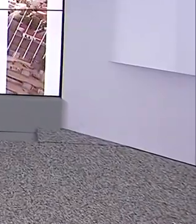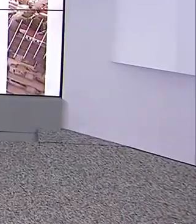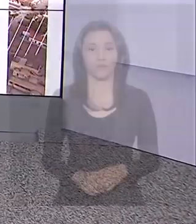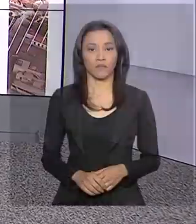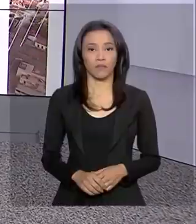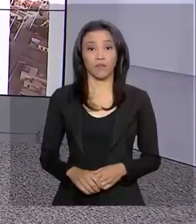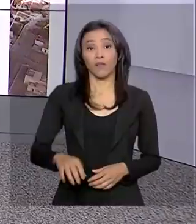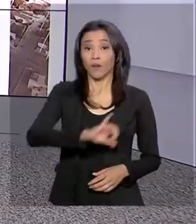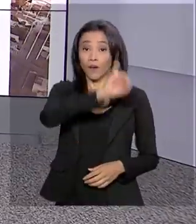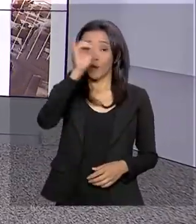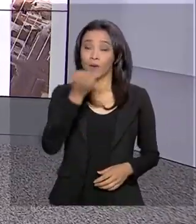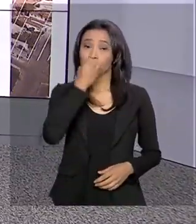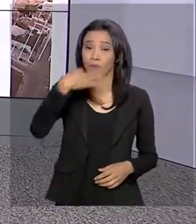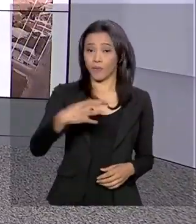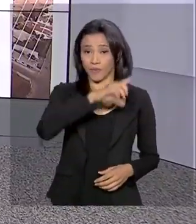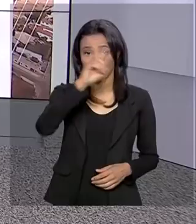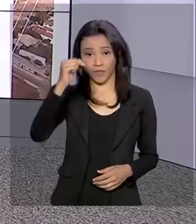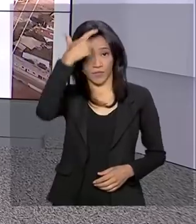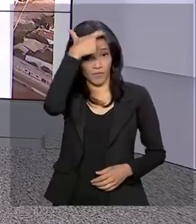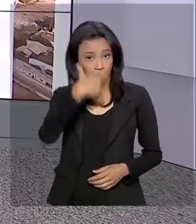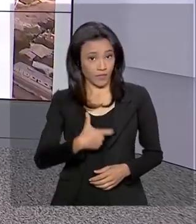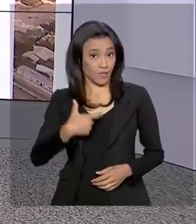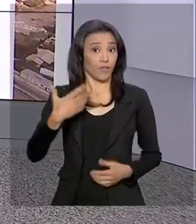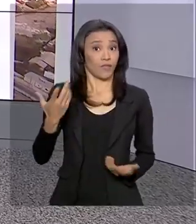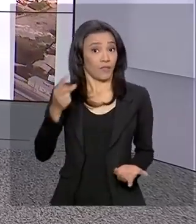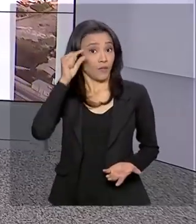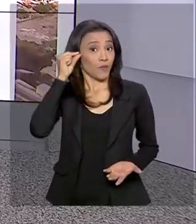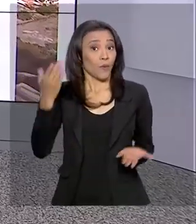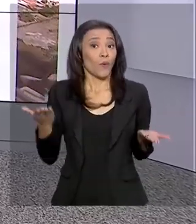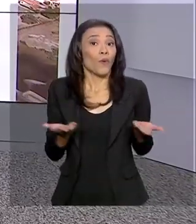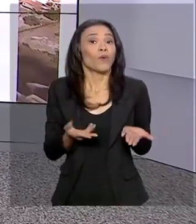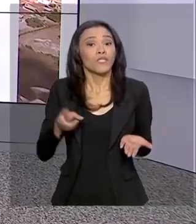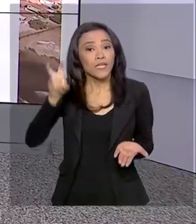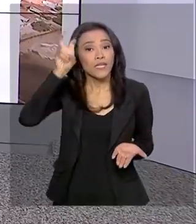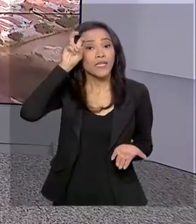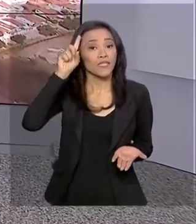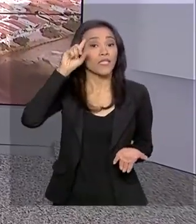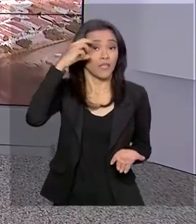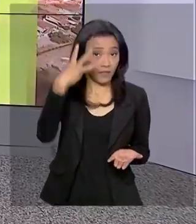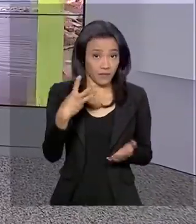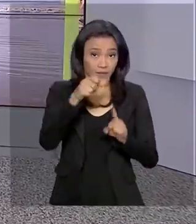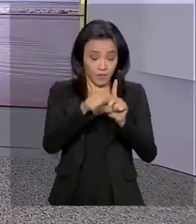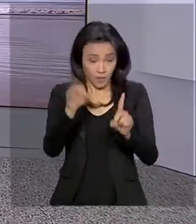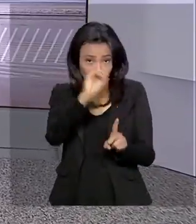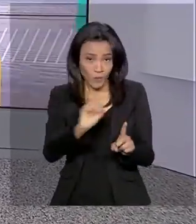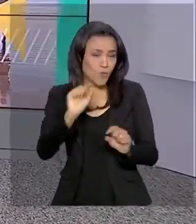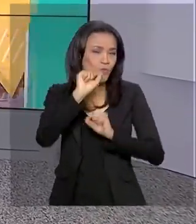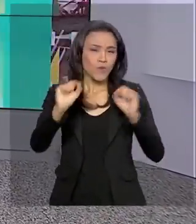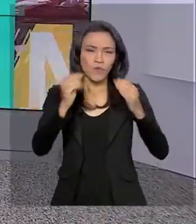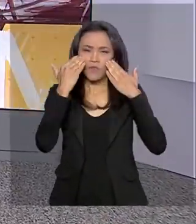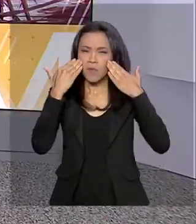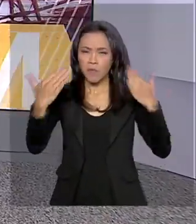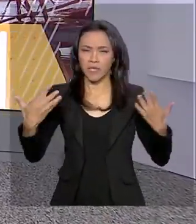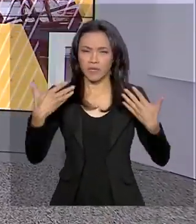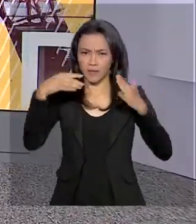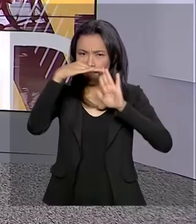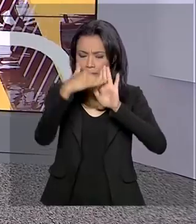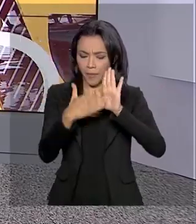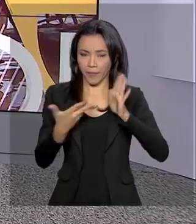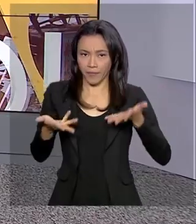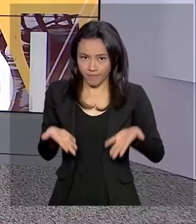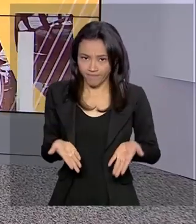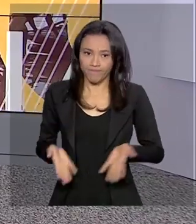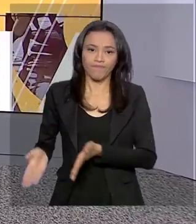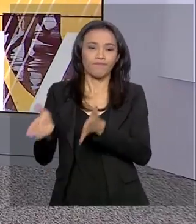Olá, bom dia, eu sou Mara Kenup e hoje é quinta-feira, 3 de outubro. Veja agora os destaques desta edição do Brasil